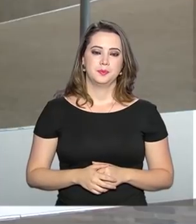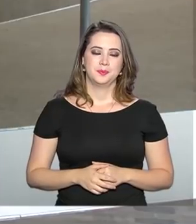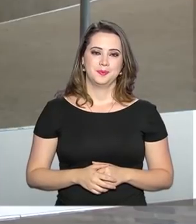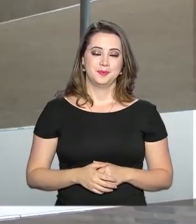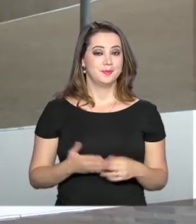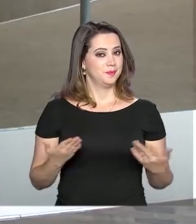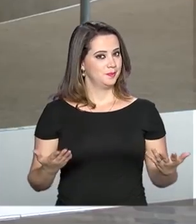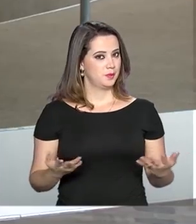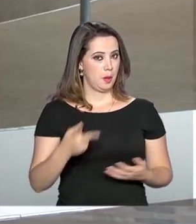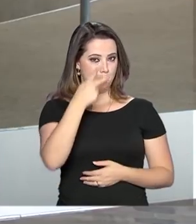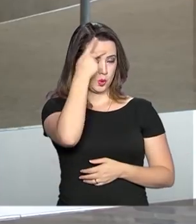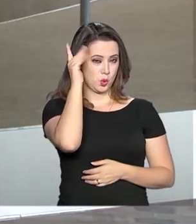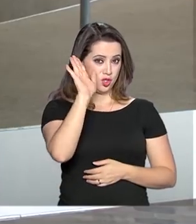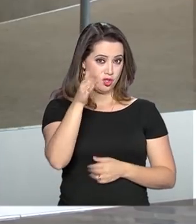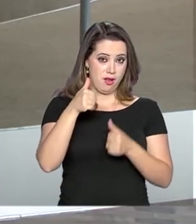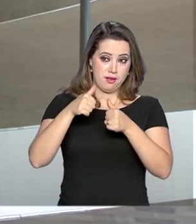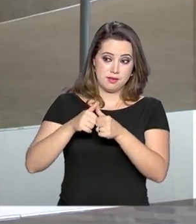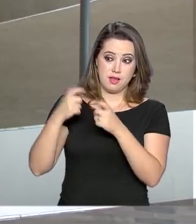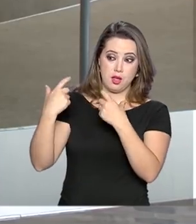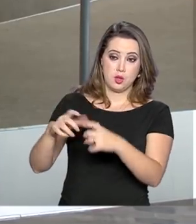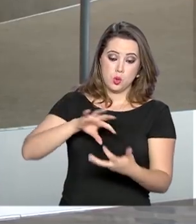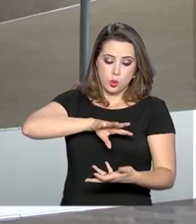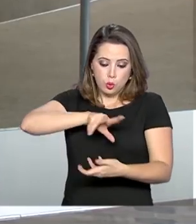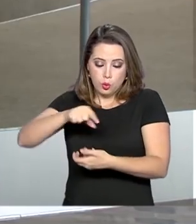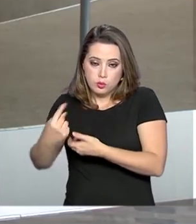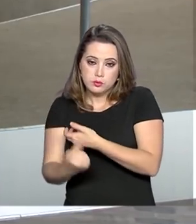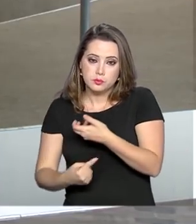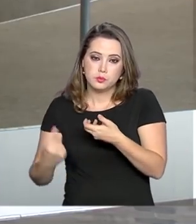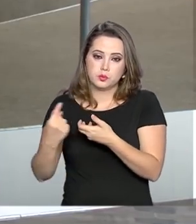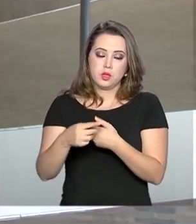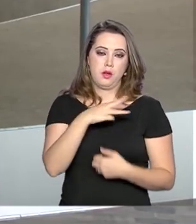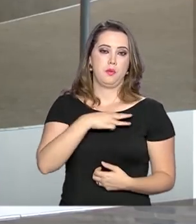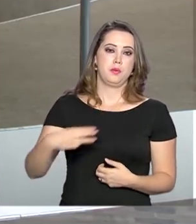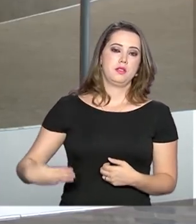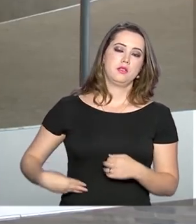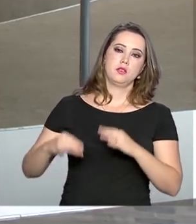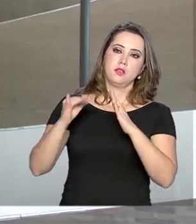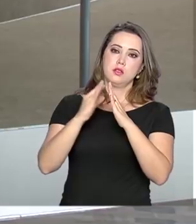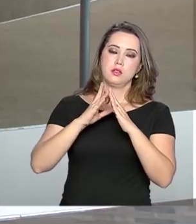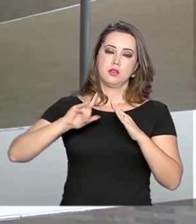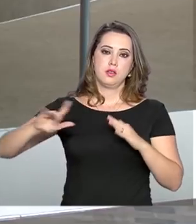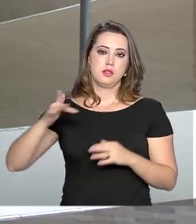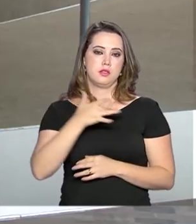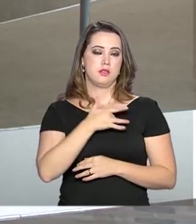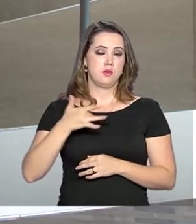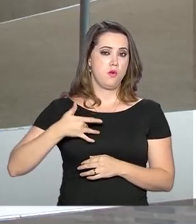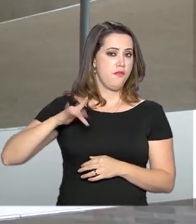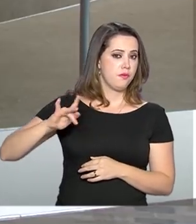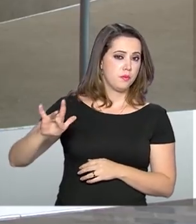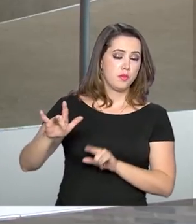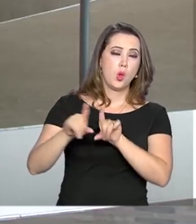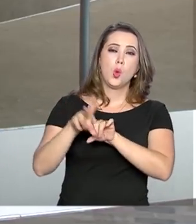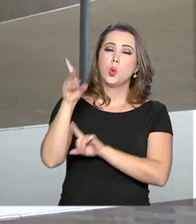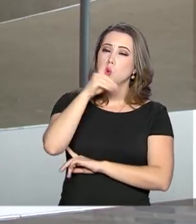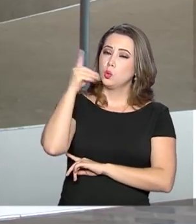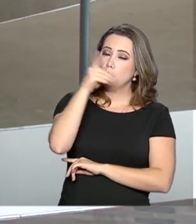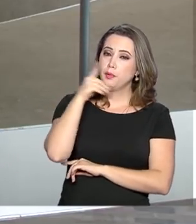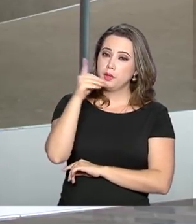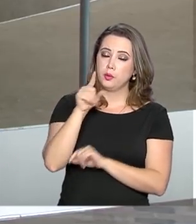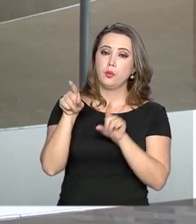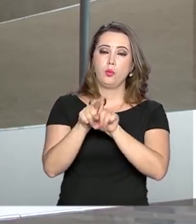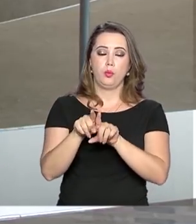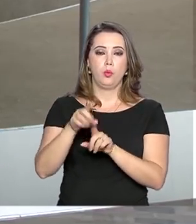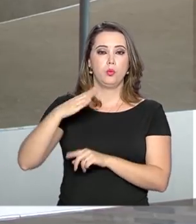E quem já está na Estação Brasileira da Antártica é o ministro da Casa Civil, Onyx Lorenzoni. No domingo, o almirante